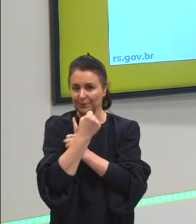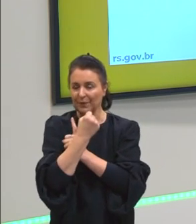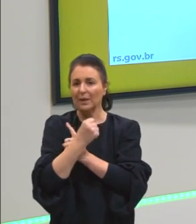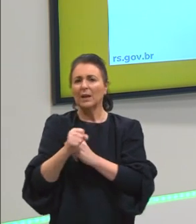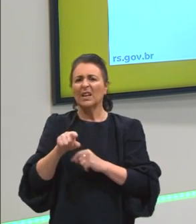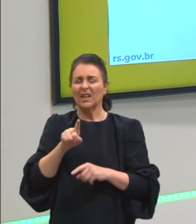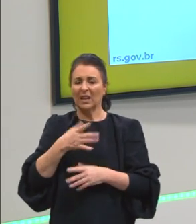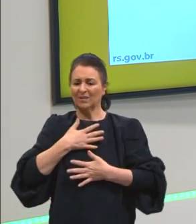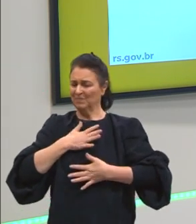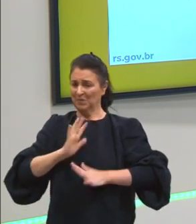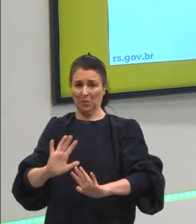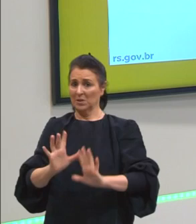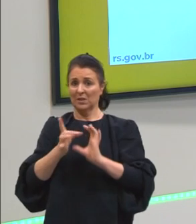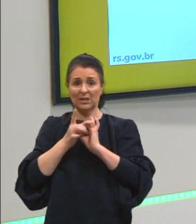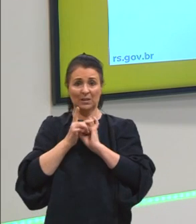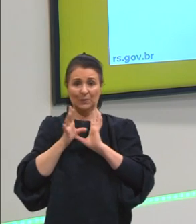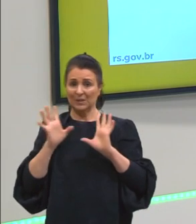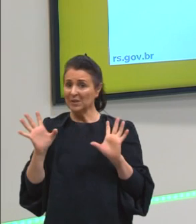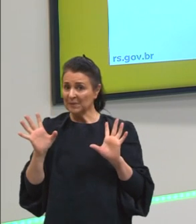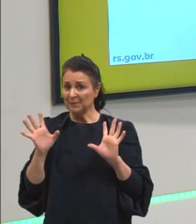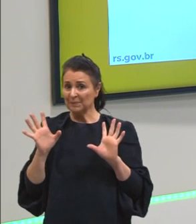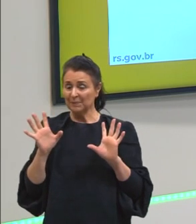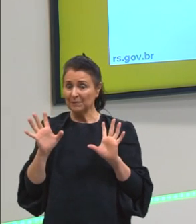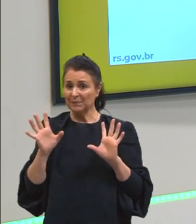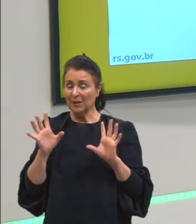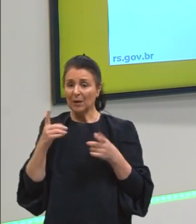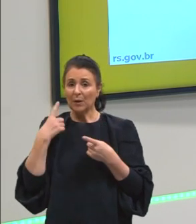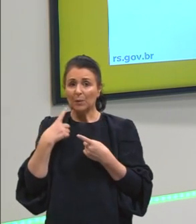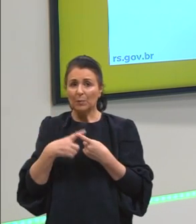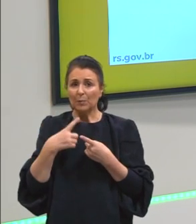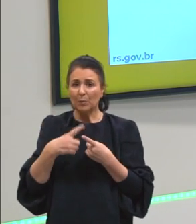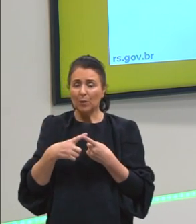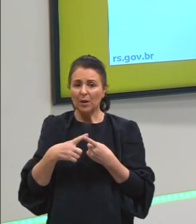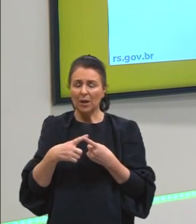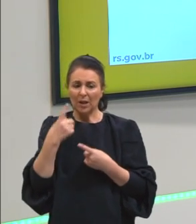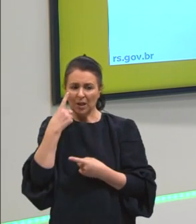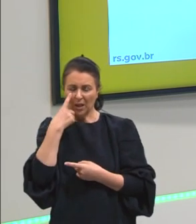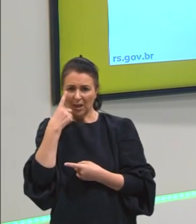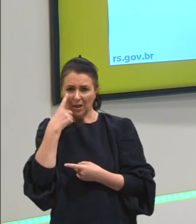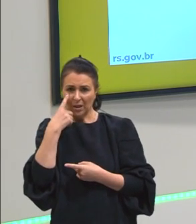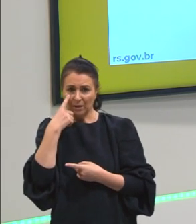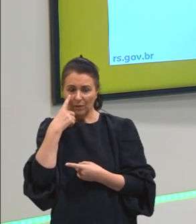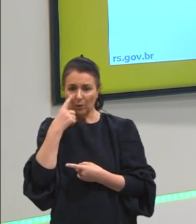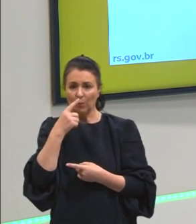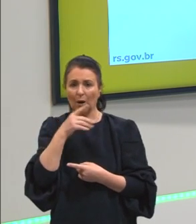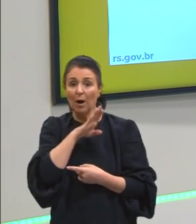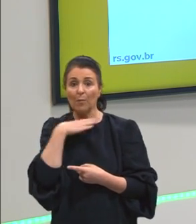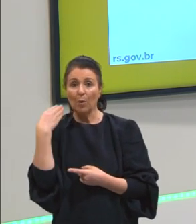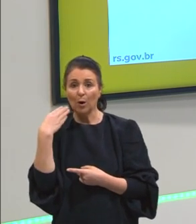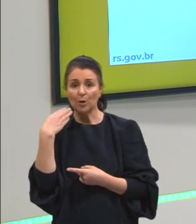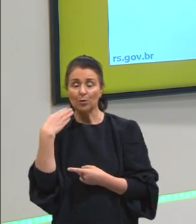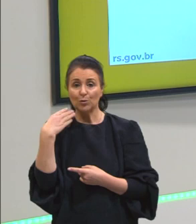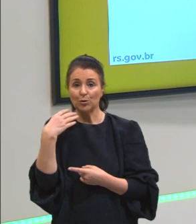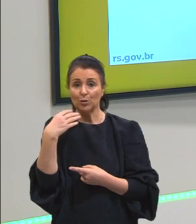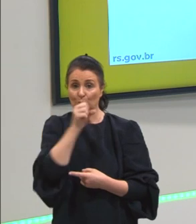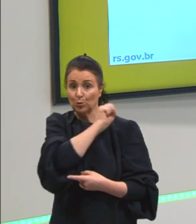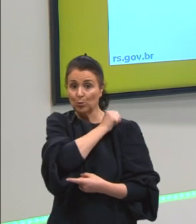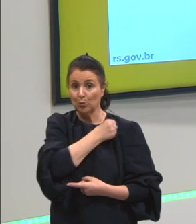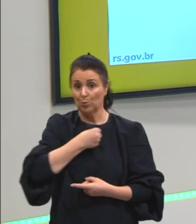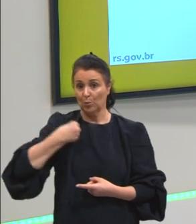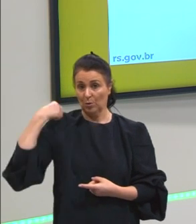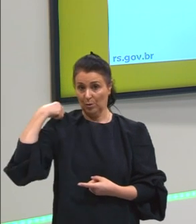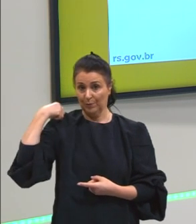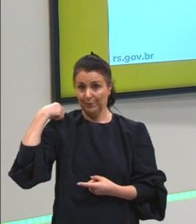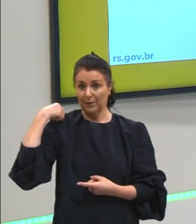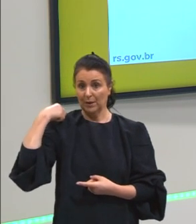rechaçava a democracia, porque ele presenciou a morte do Sócrates, que era o